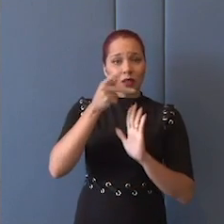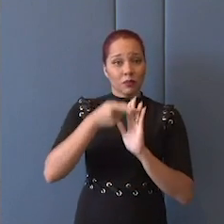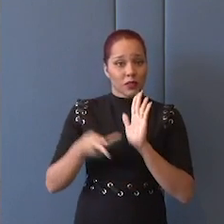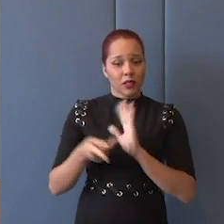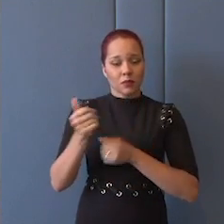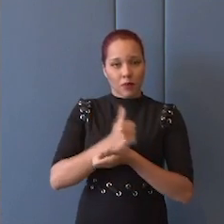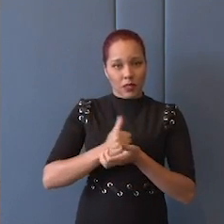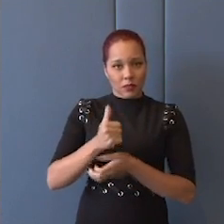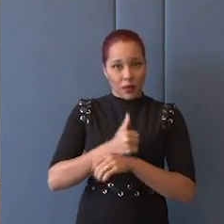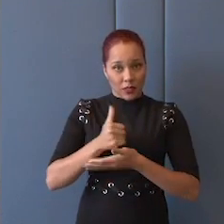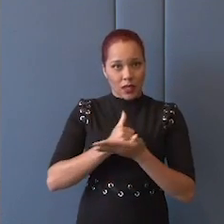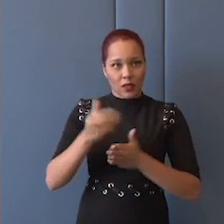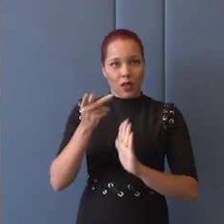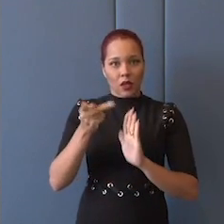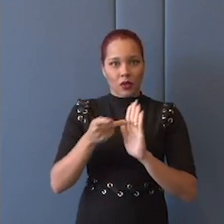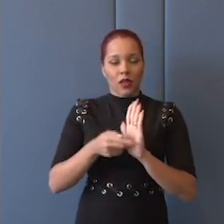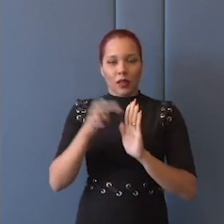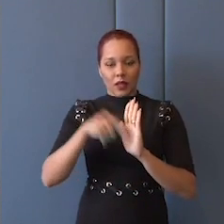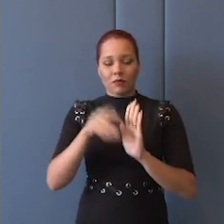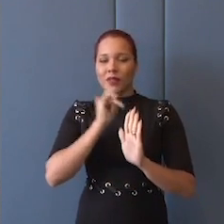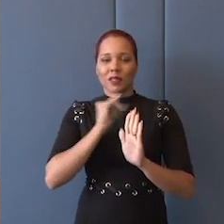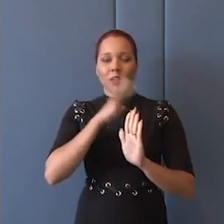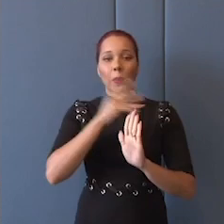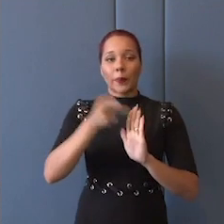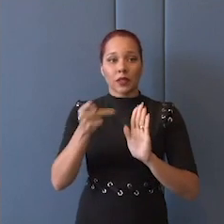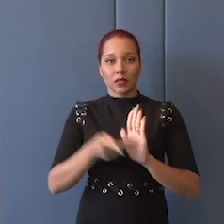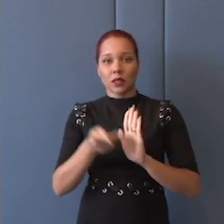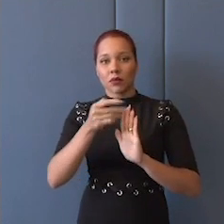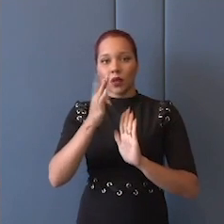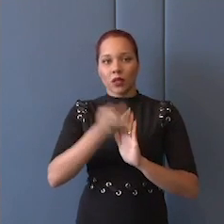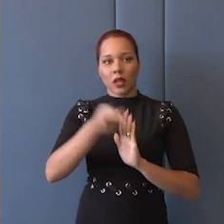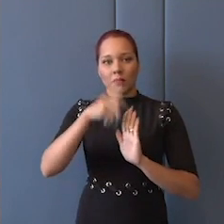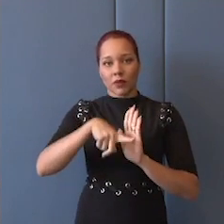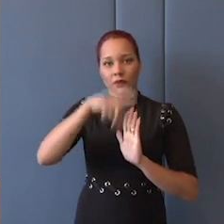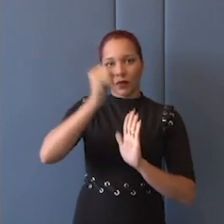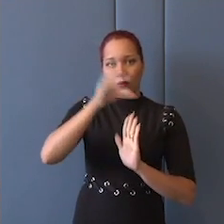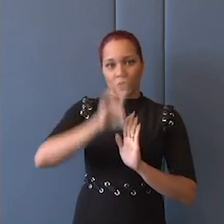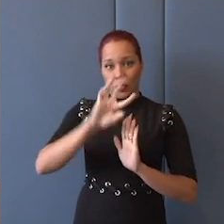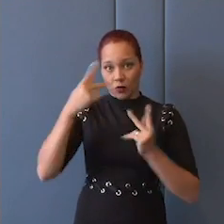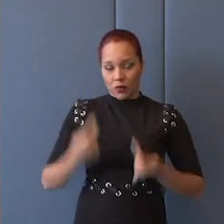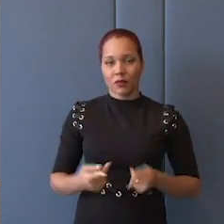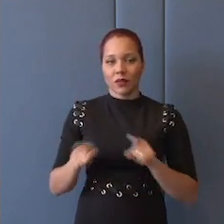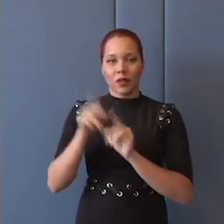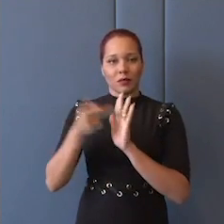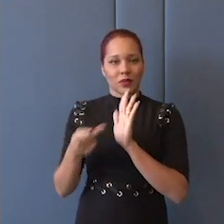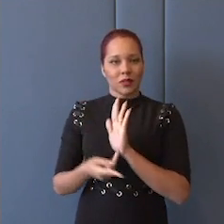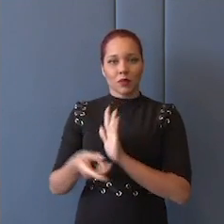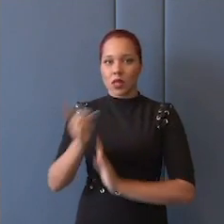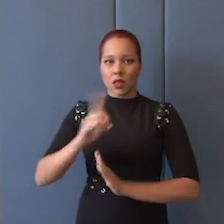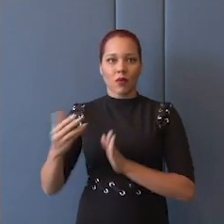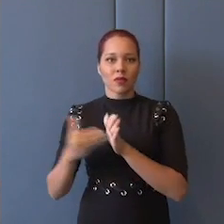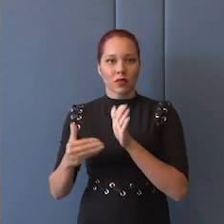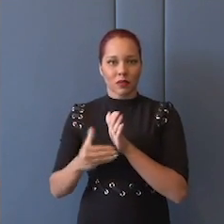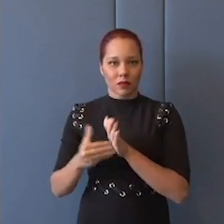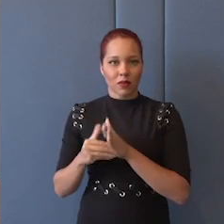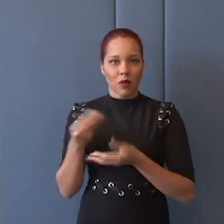Constituição, tem o princípio da prevalência dos direitos humanos e tem o princípio da não intervenção. Então, como é